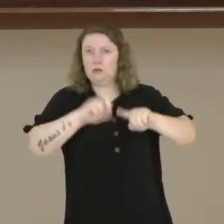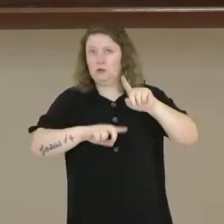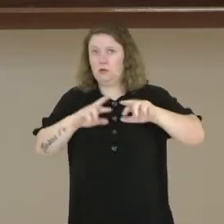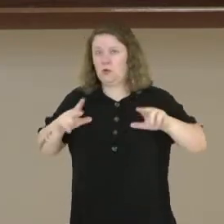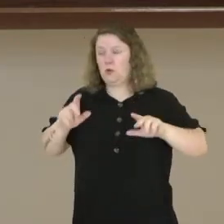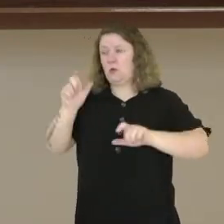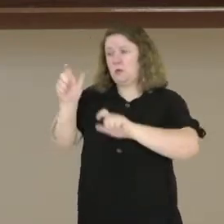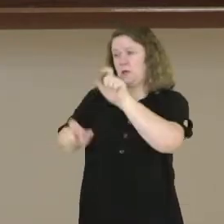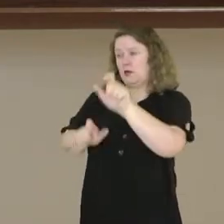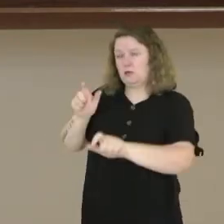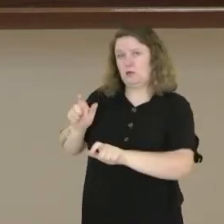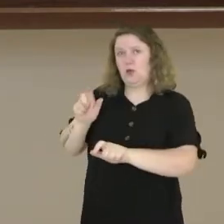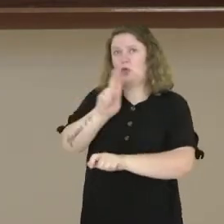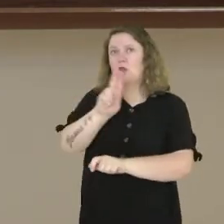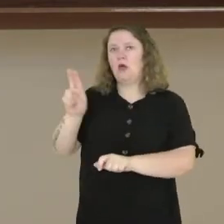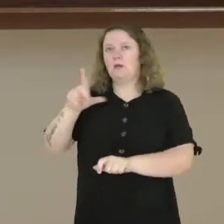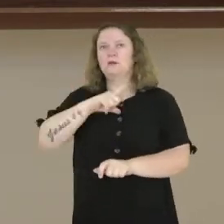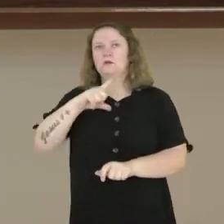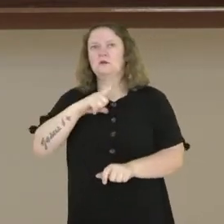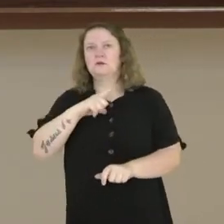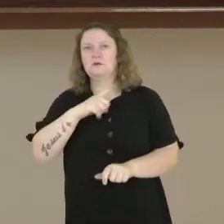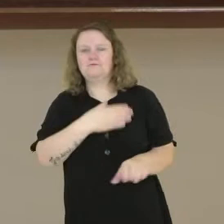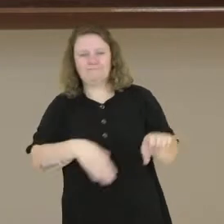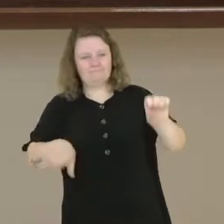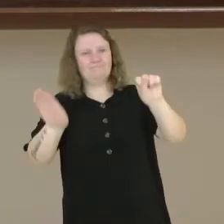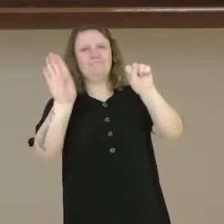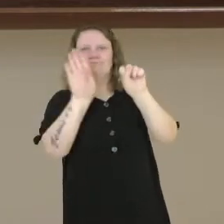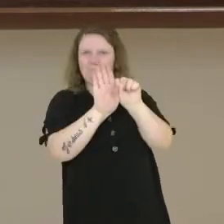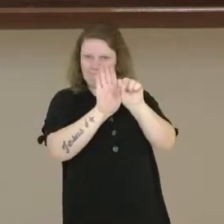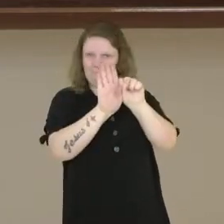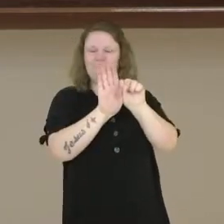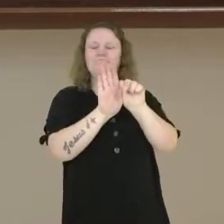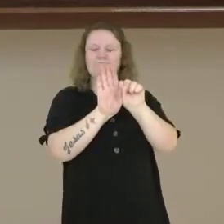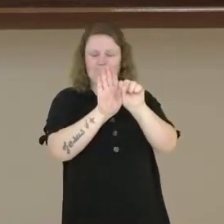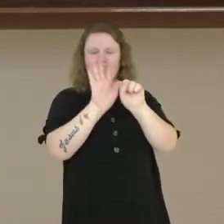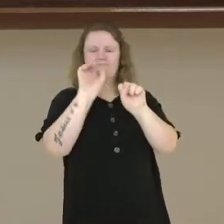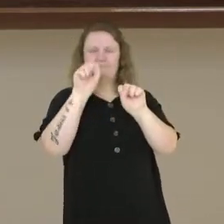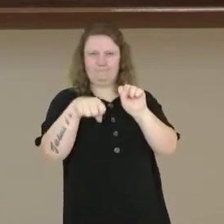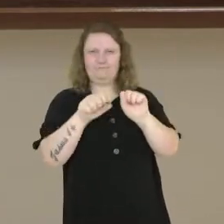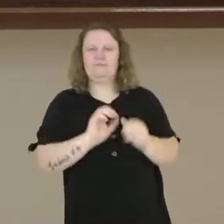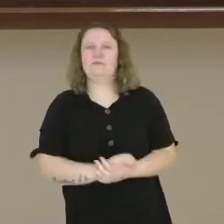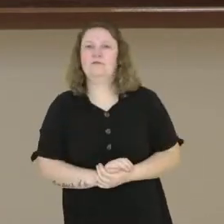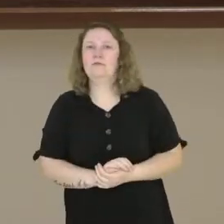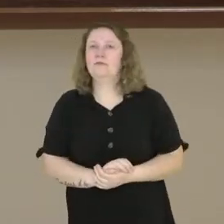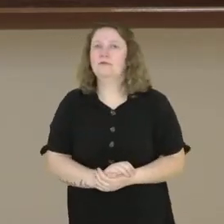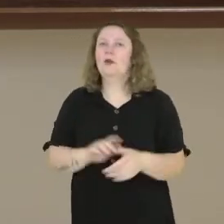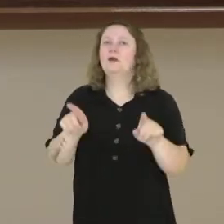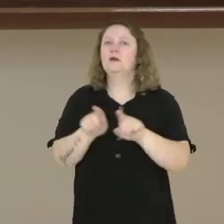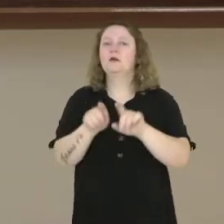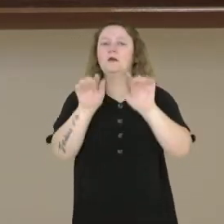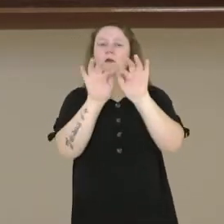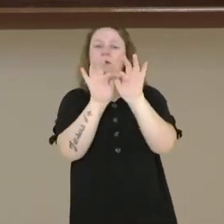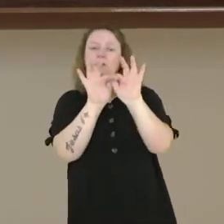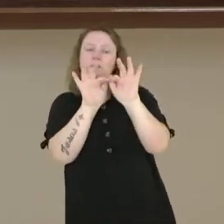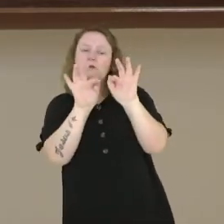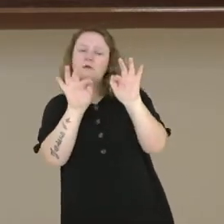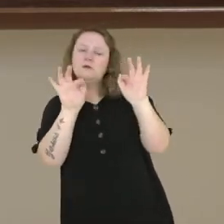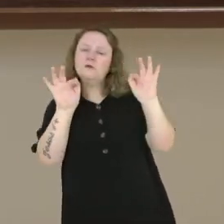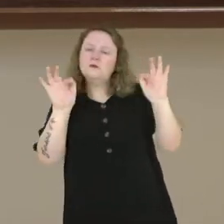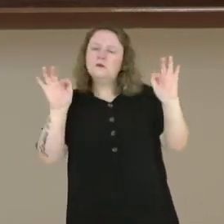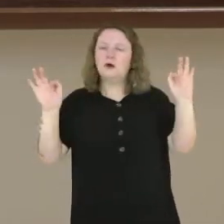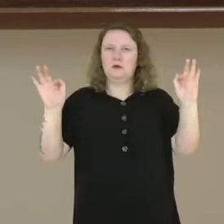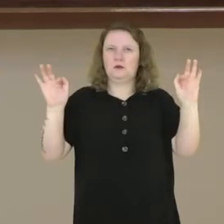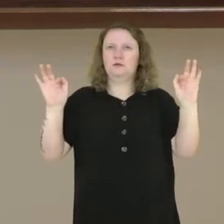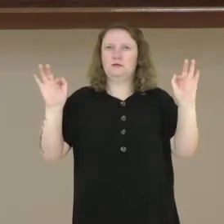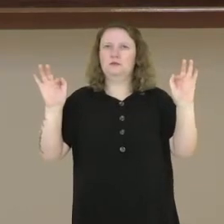nome é chamado, pertence à classe gramatical dos substantivos. Então, quando eu tenho uma oração mais desenvolvida,